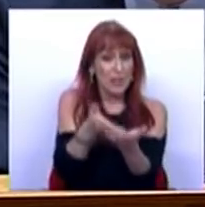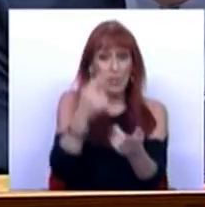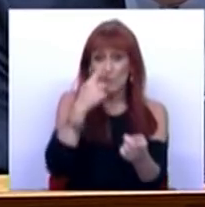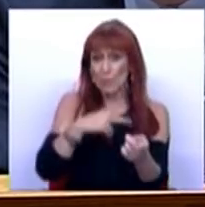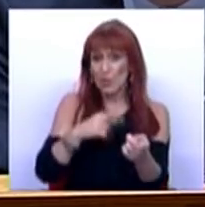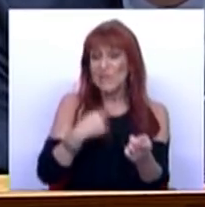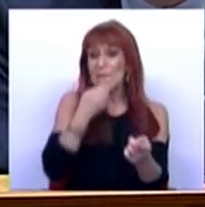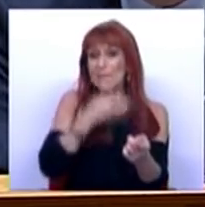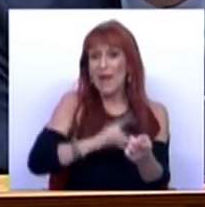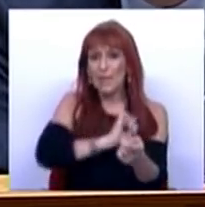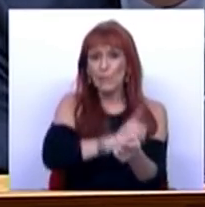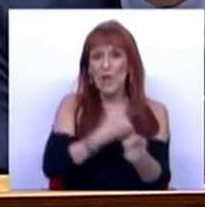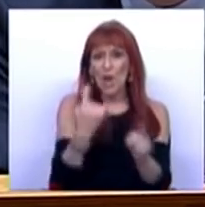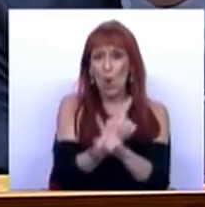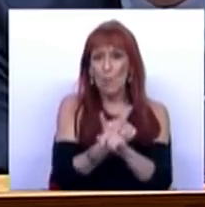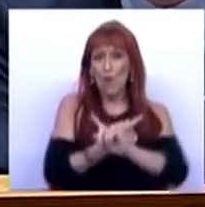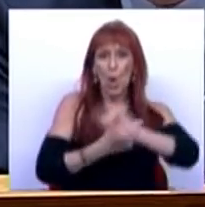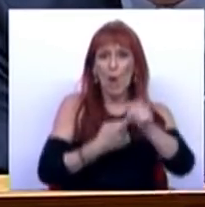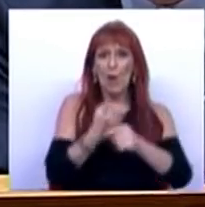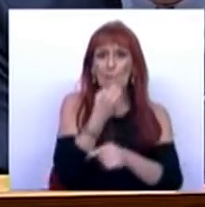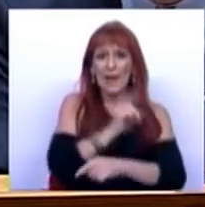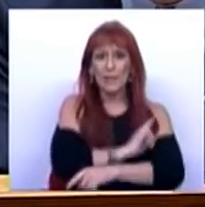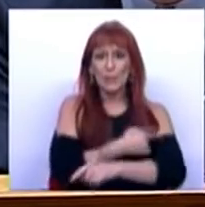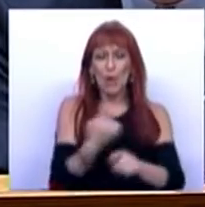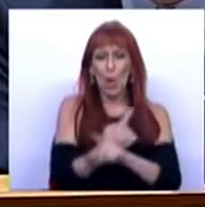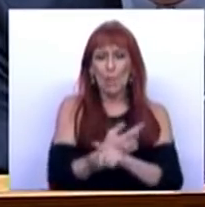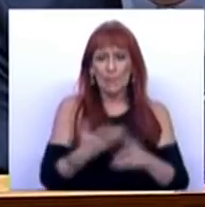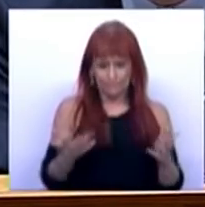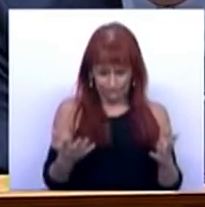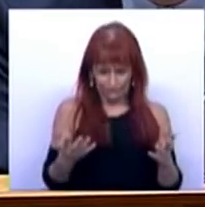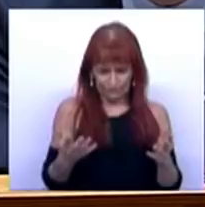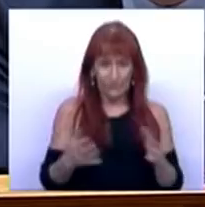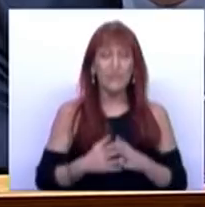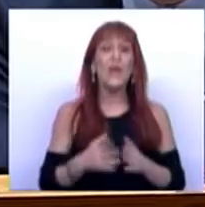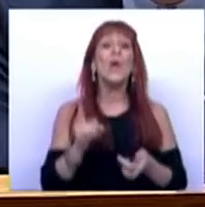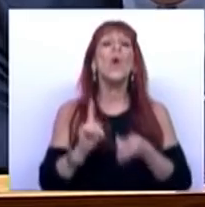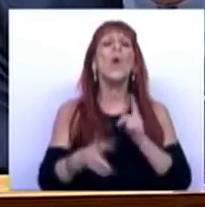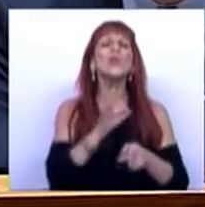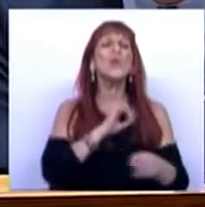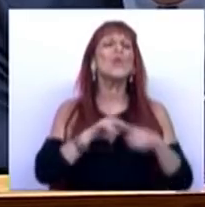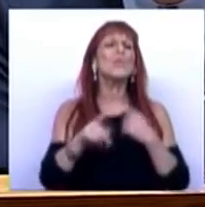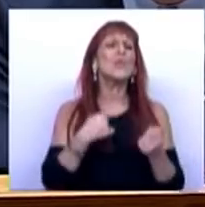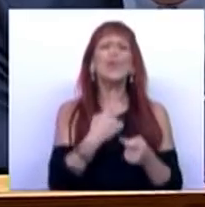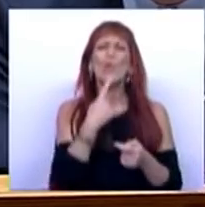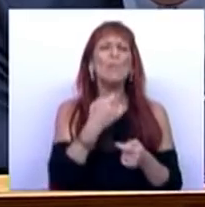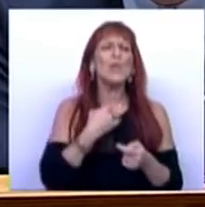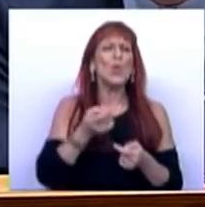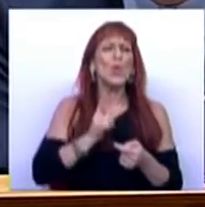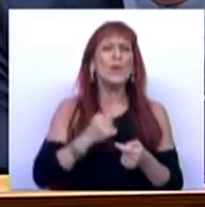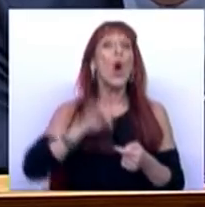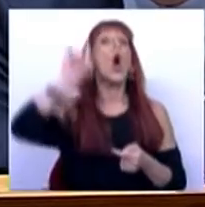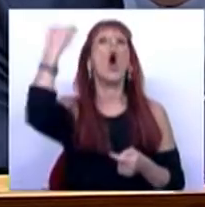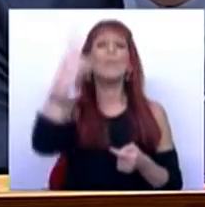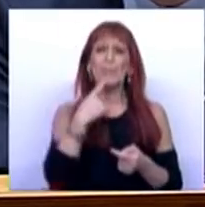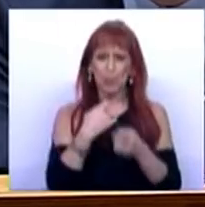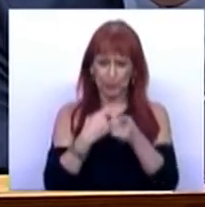portugueses vão perder poder de compra ou não vão poder perder poder de compra. O que é que o Sr. Deputado não perguntou e era o que